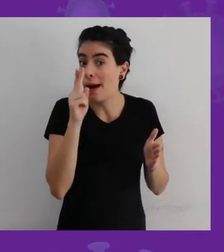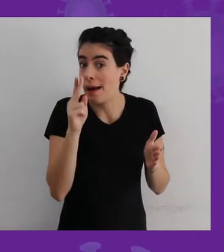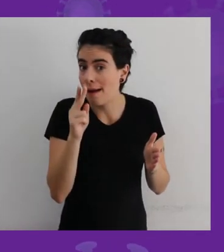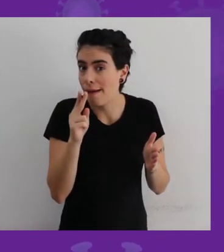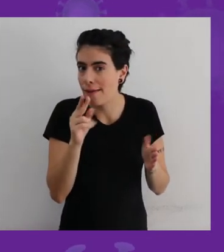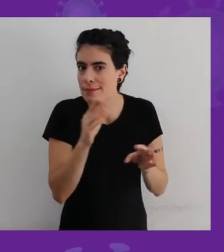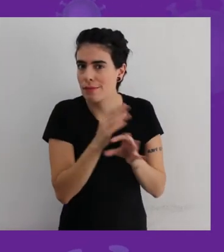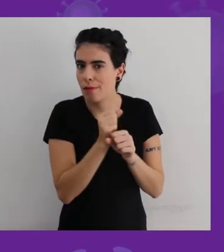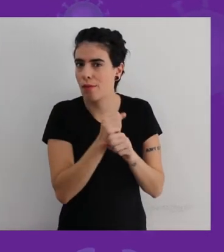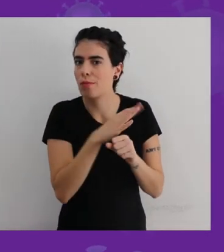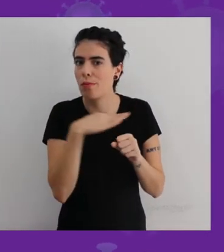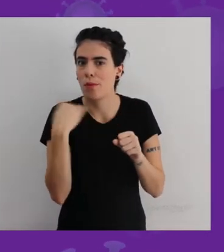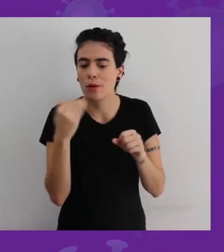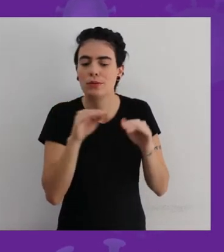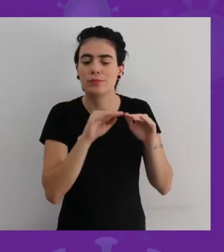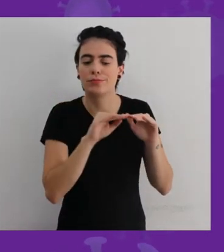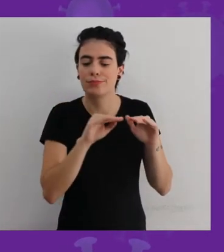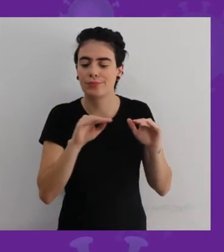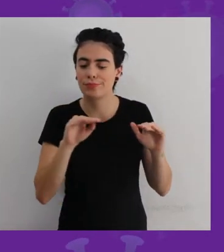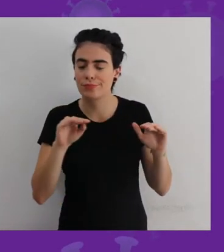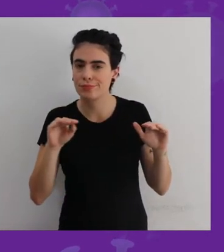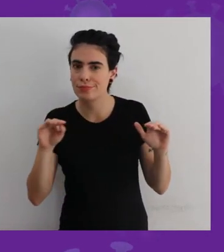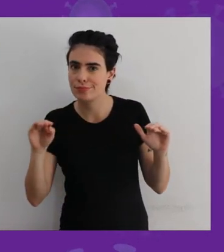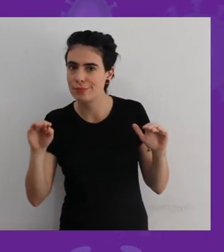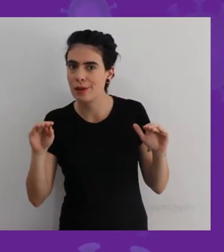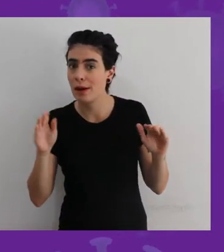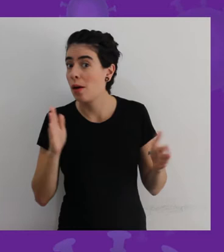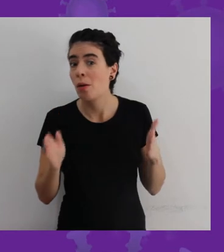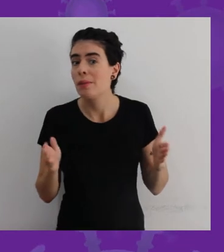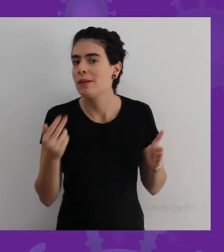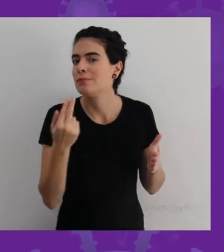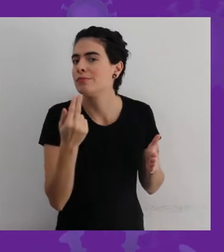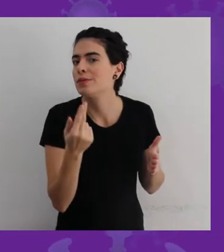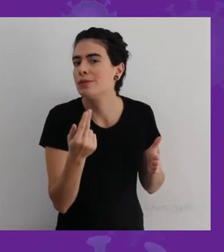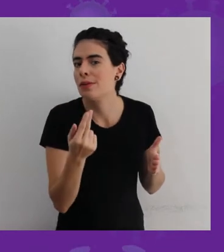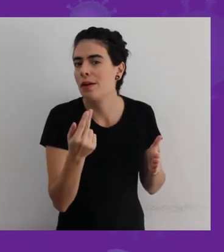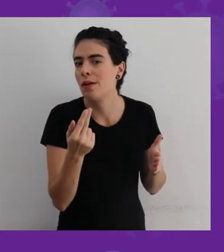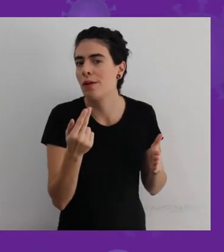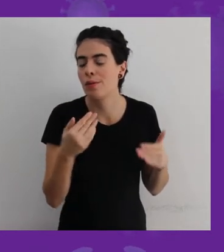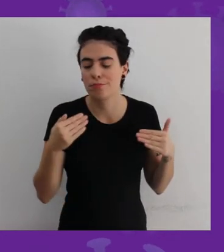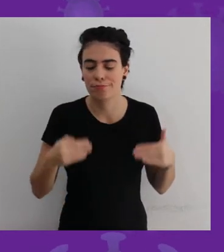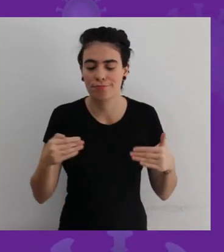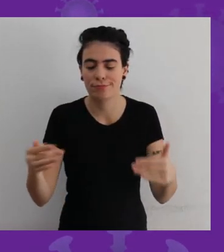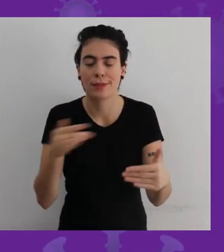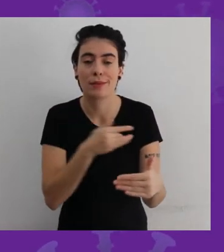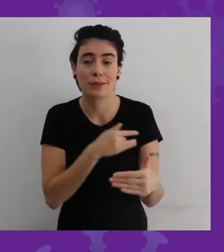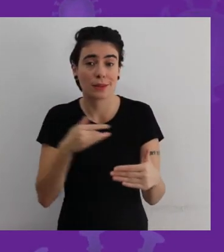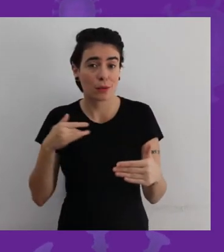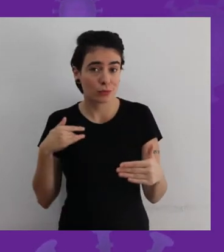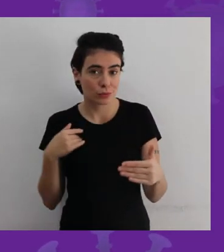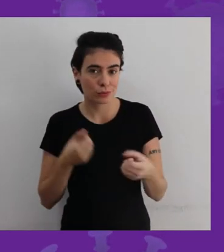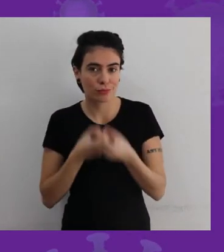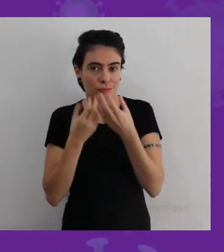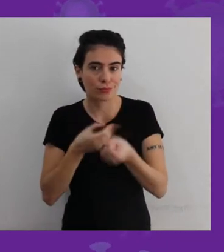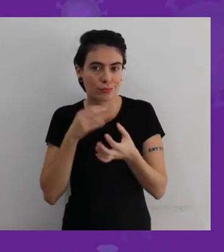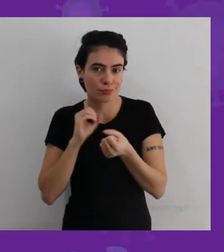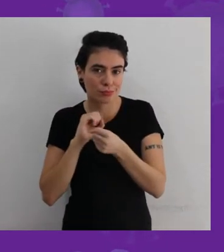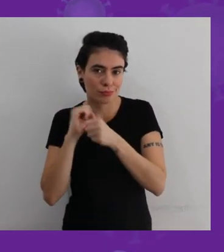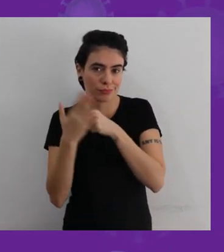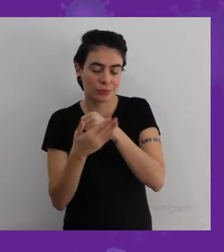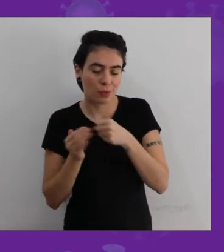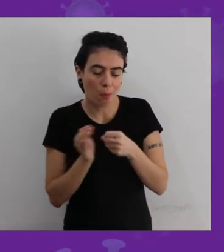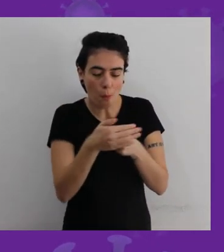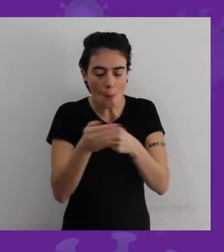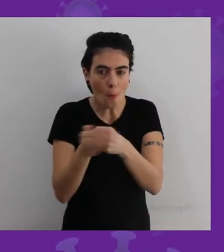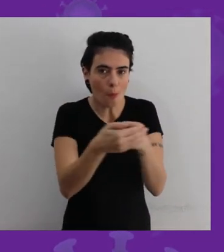Coincidentemente, nesse mesmo período em que nota-se uma estabilização no número de mortes, foi o período em que o Ministério da Saúde